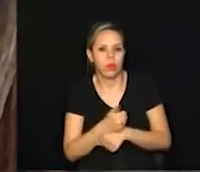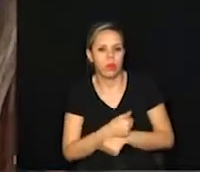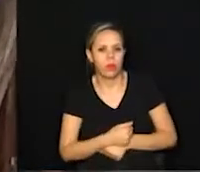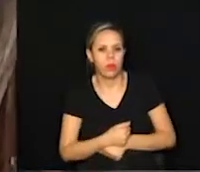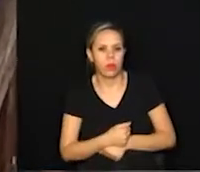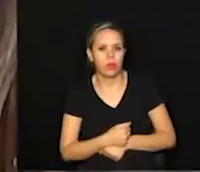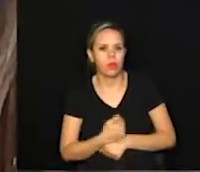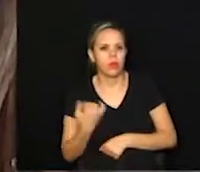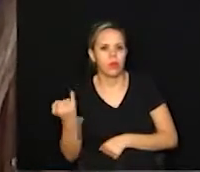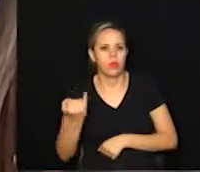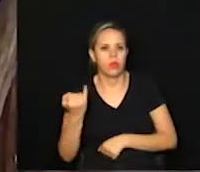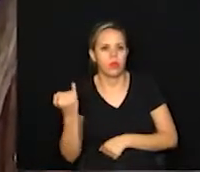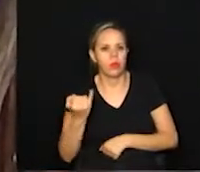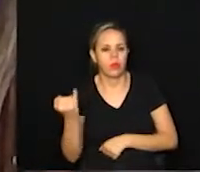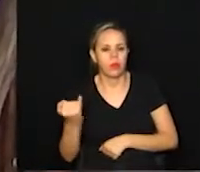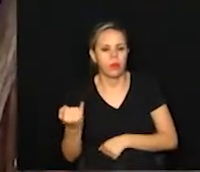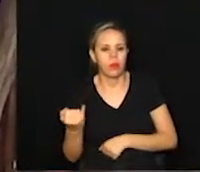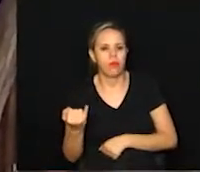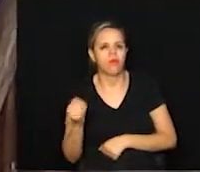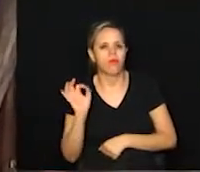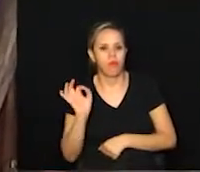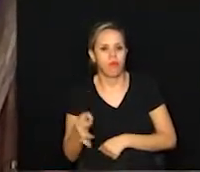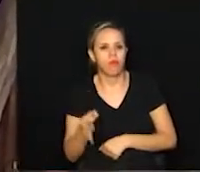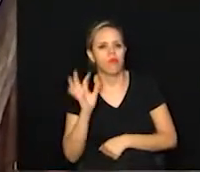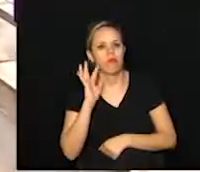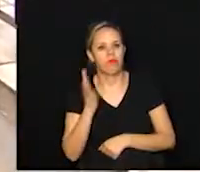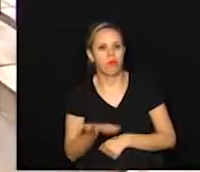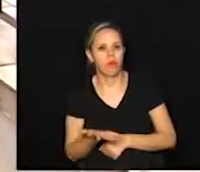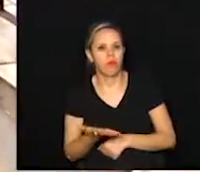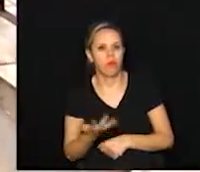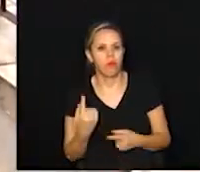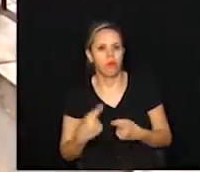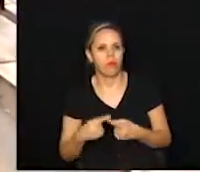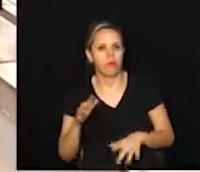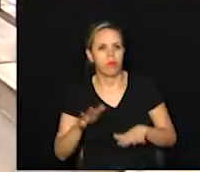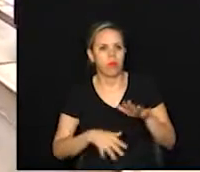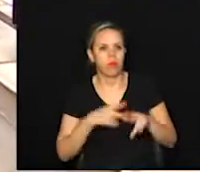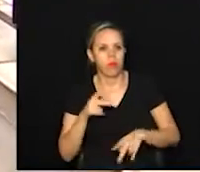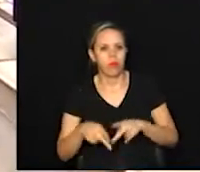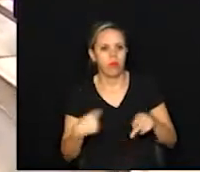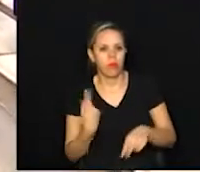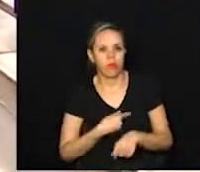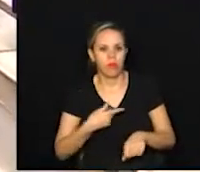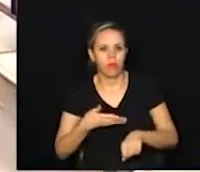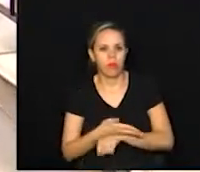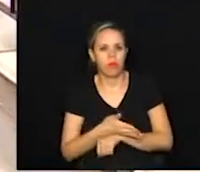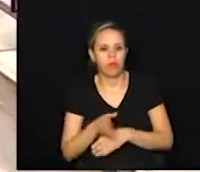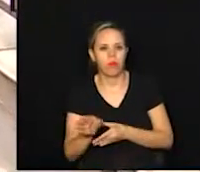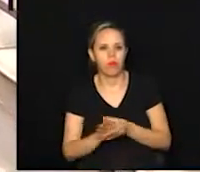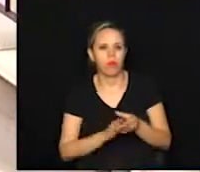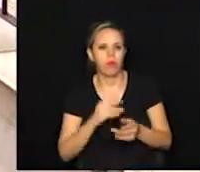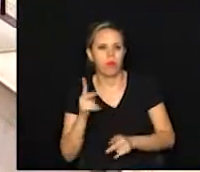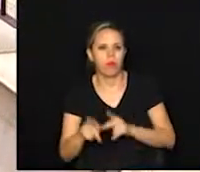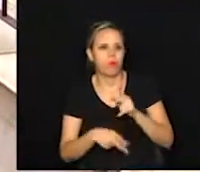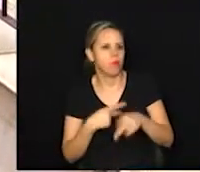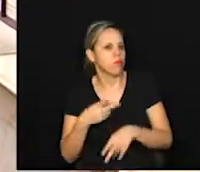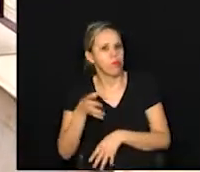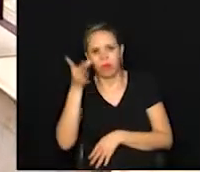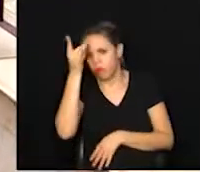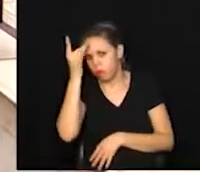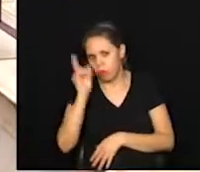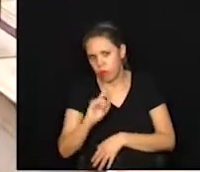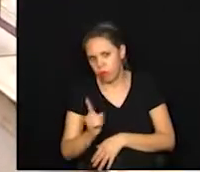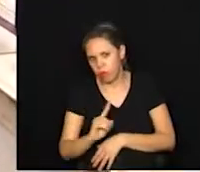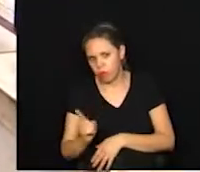A importância é de grande efeito, porque às vezes, mesmo a gente passando as orientações, algumas pessoas não absorvem